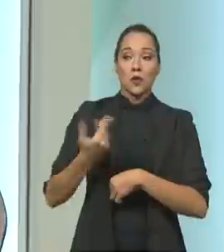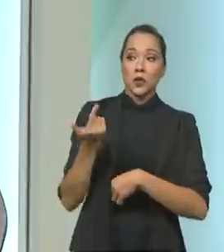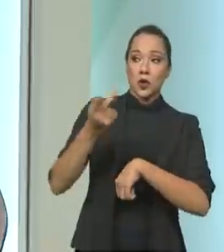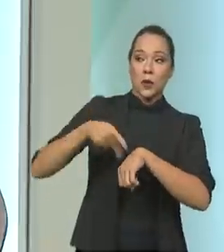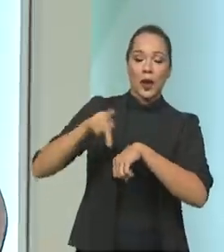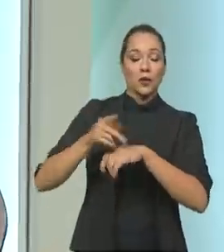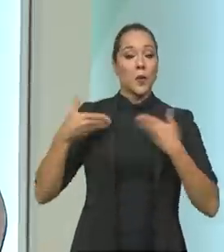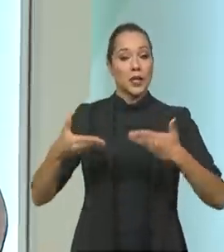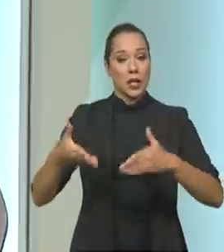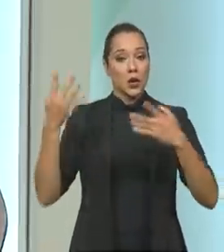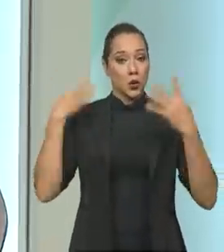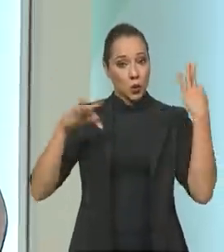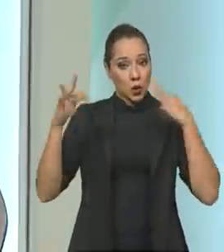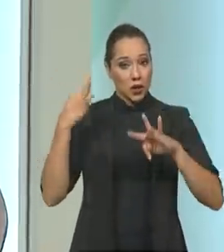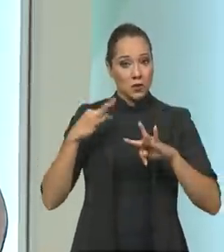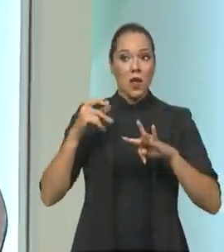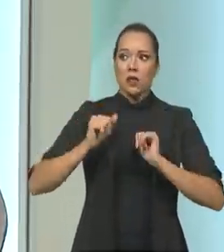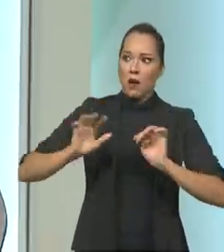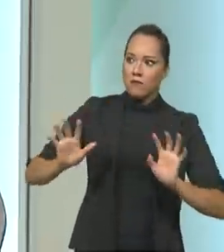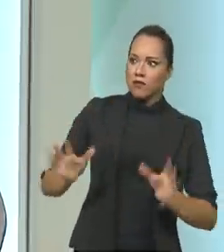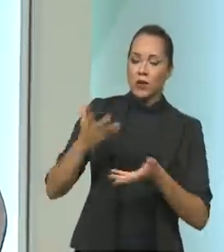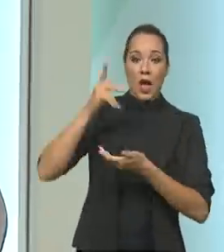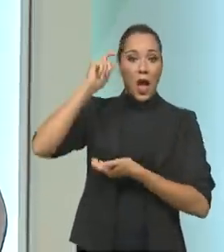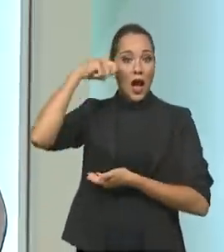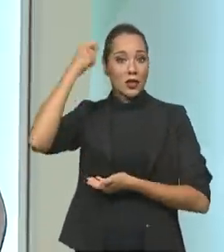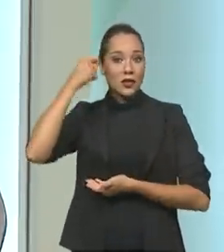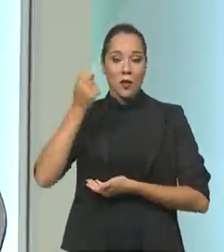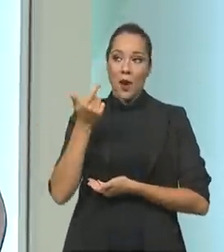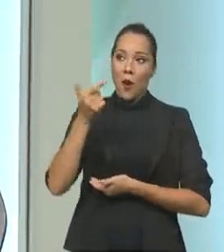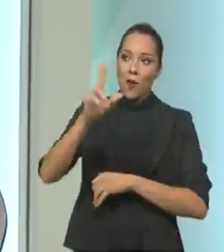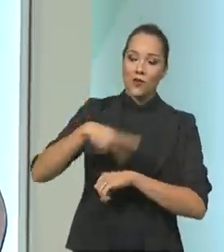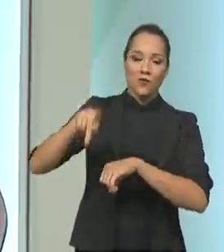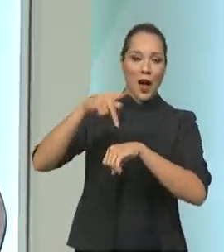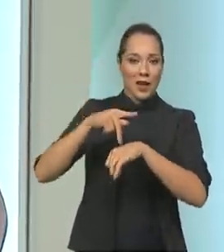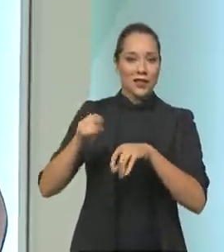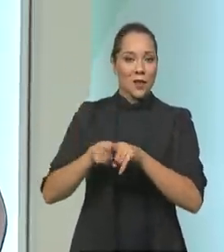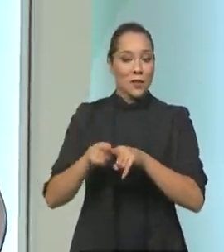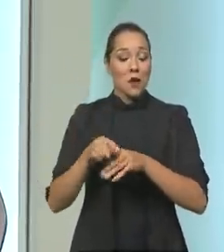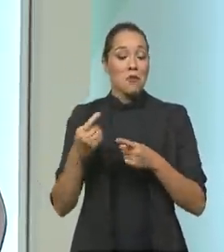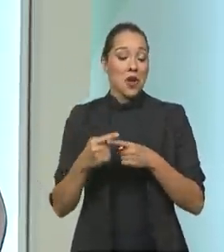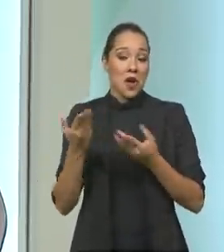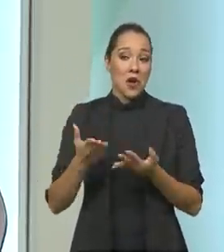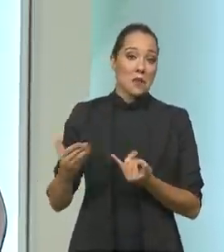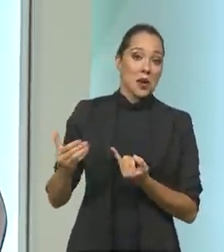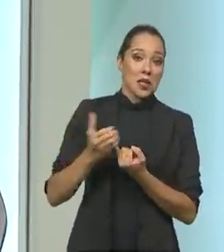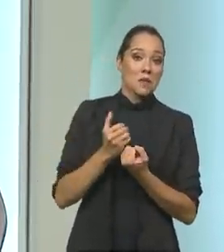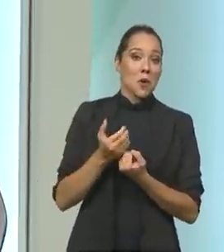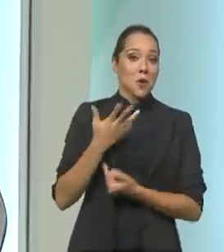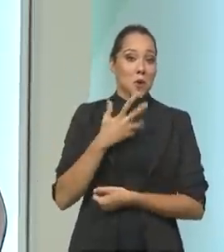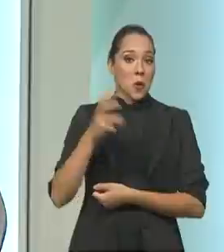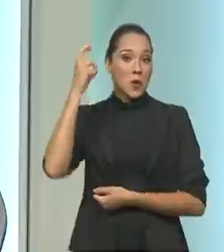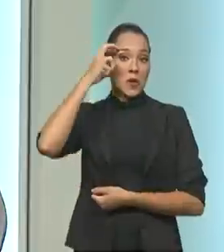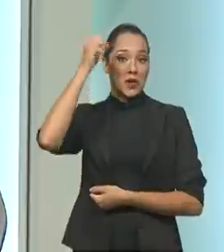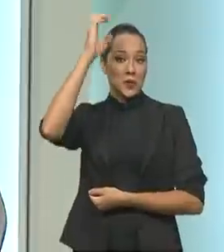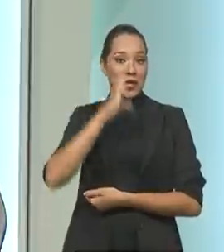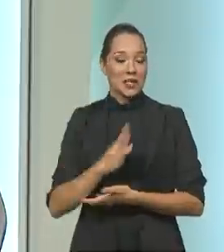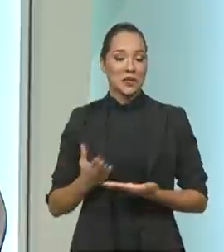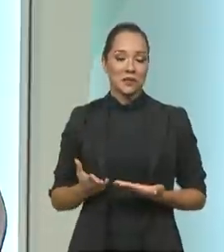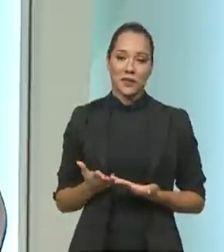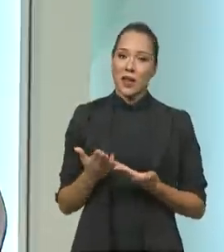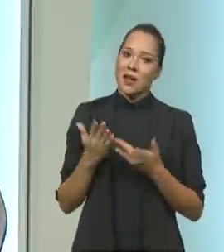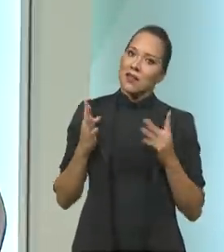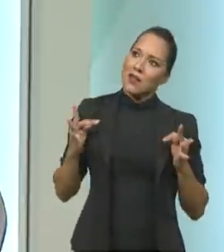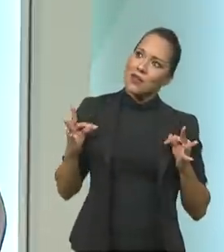Ministério do Turismo vai poder, sim, promover artistas no exterior do Brasil também, porque ele agora é patrimônio cultural e imaterial do Brasil. E ganham